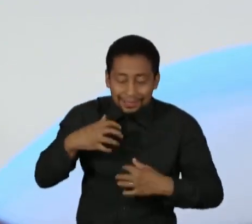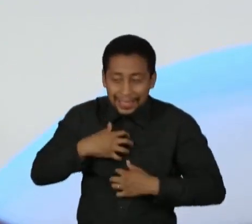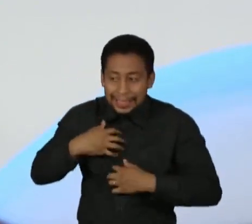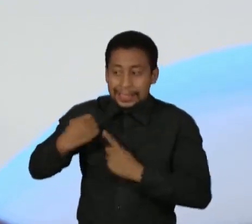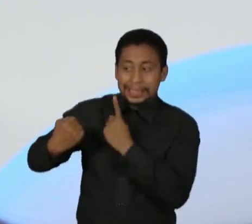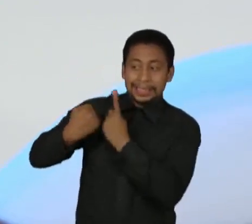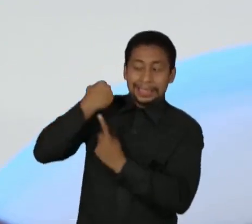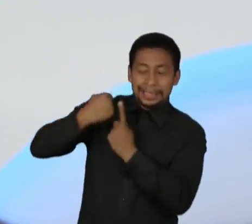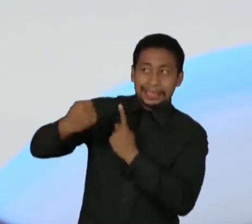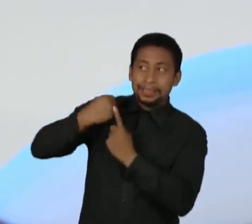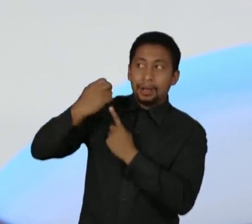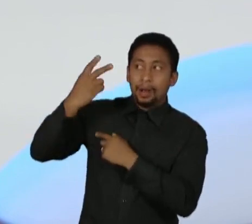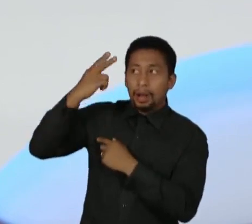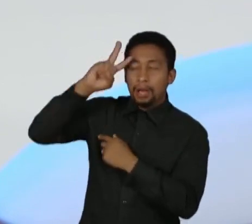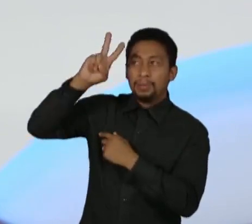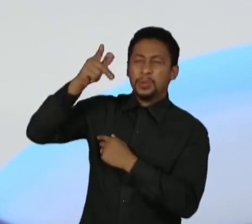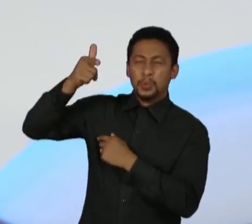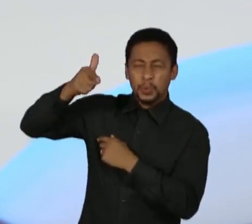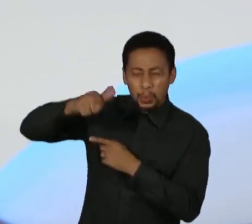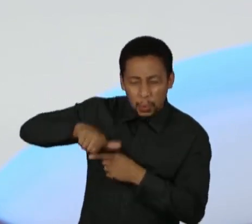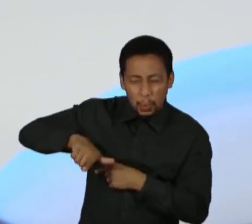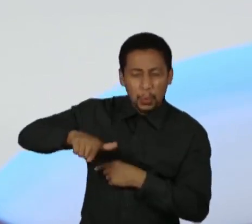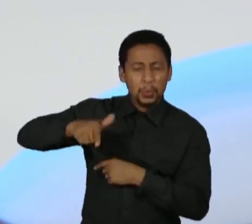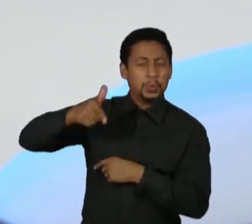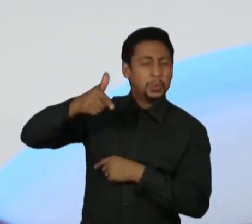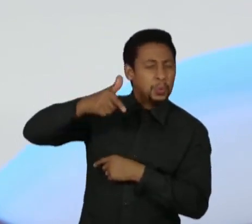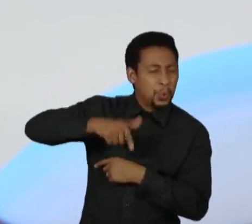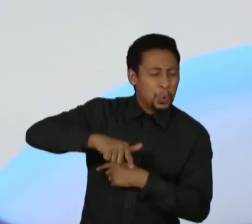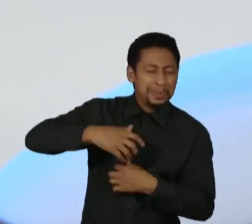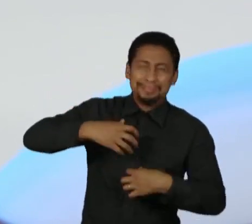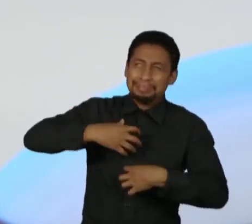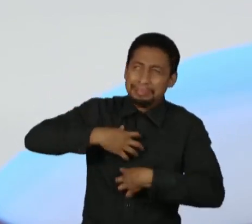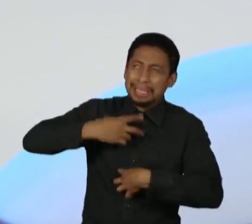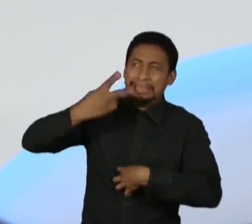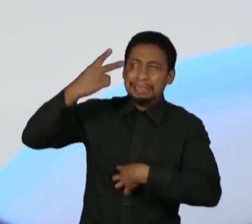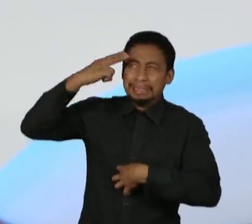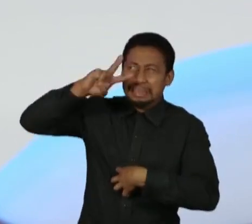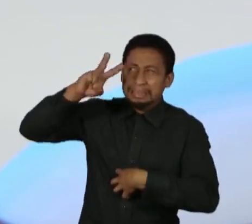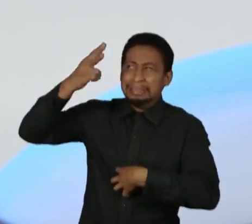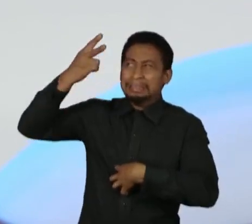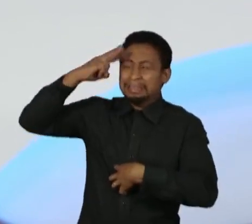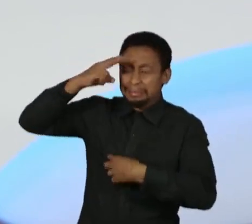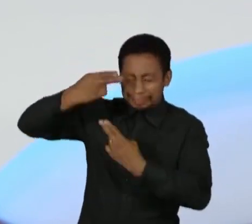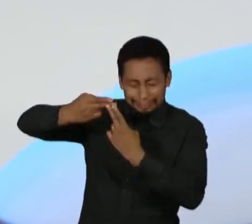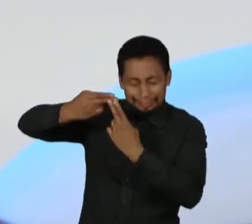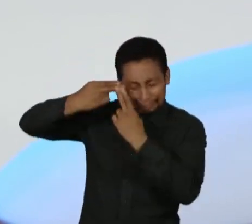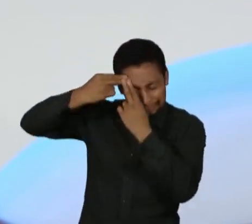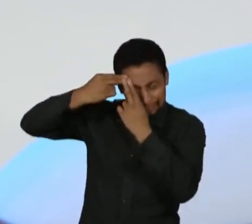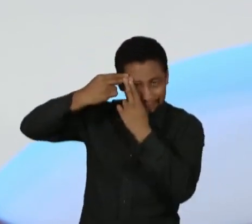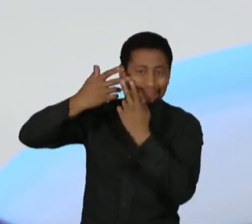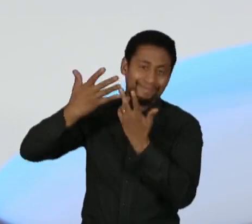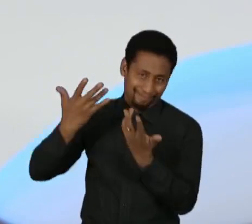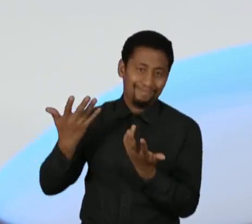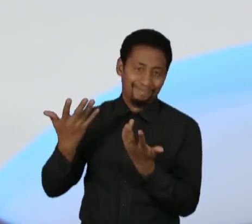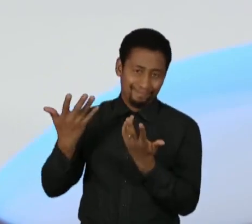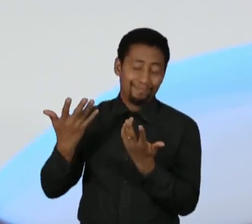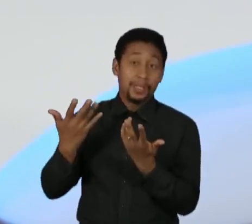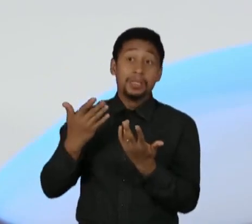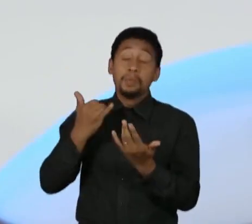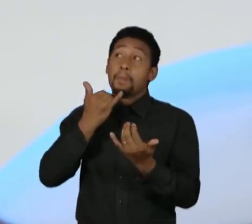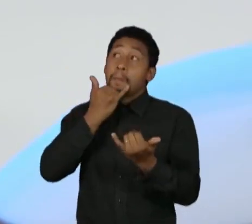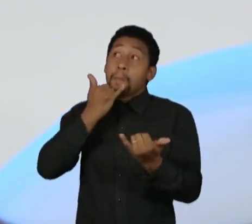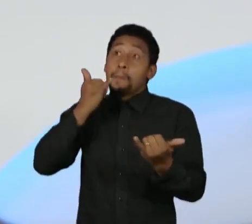retomar a vida depois de uma agressão. Eu acho que é essa ideia de perdão que é importante considerar,